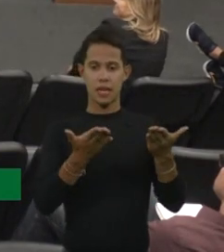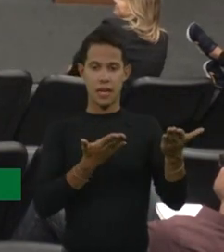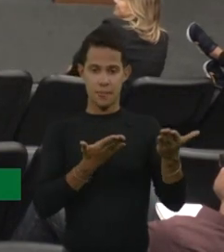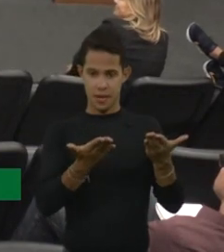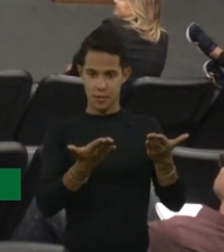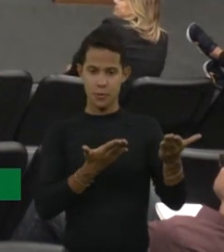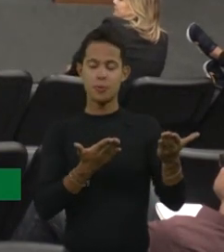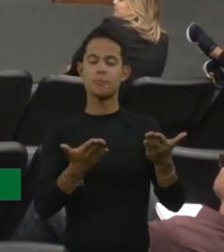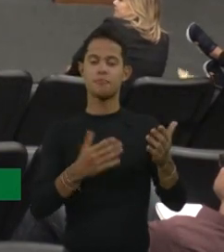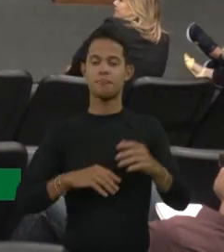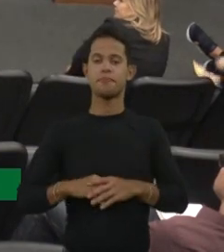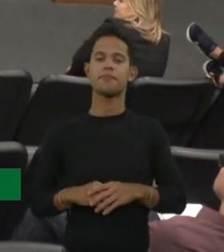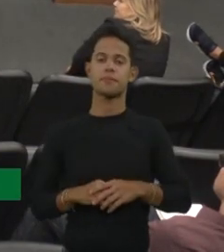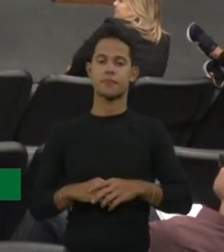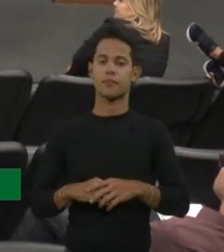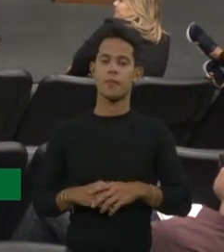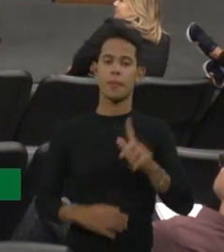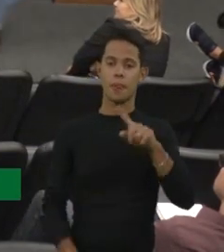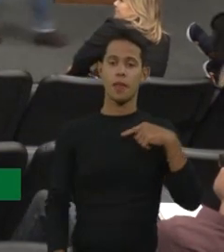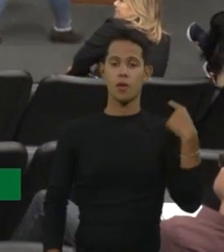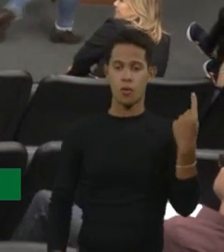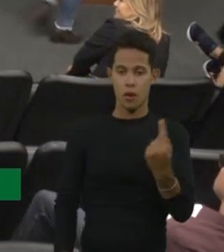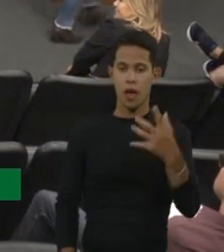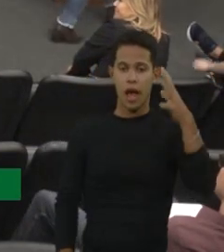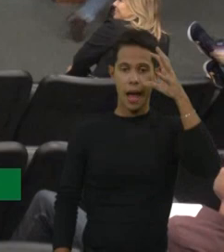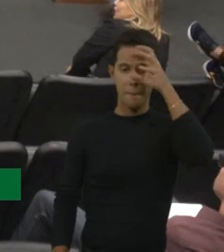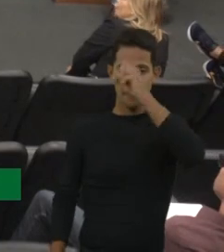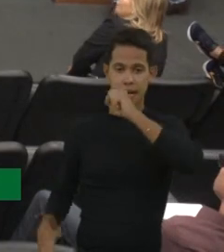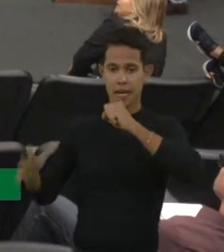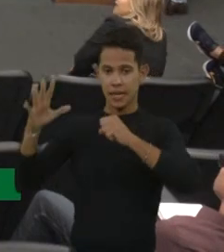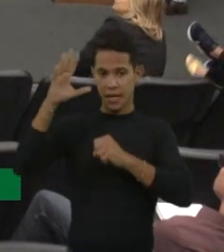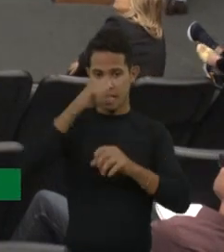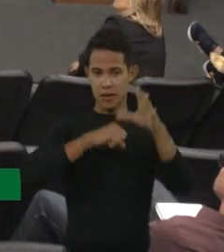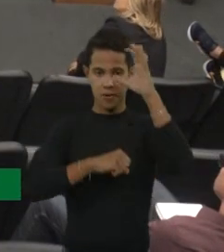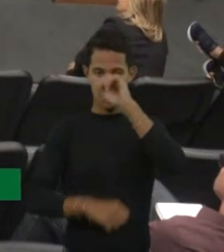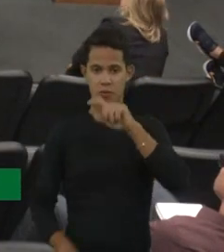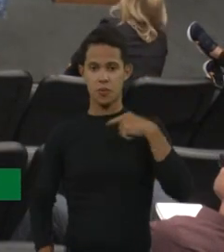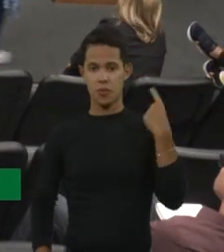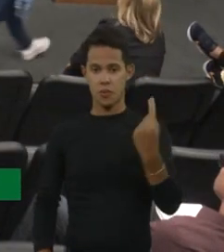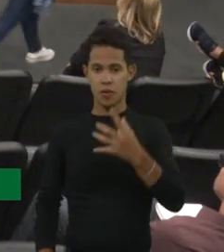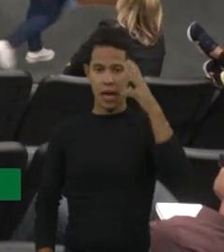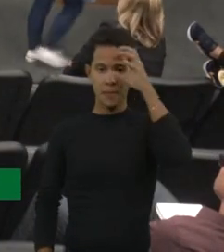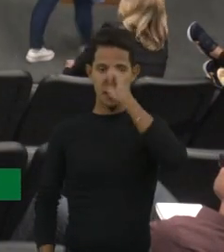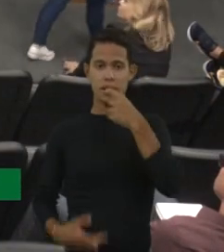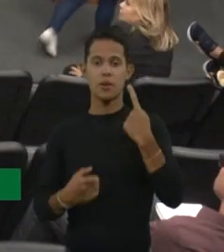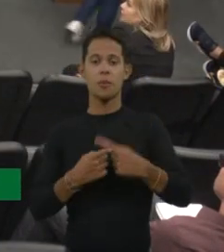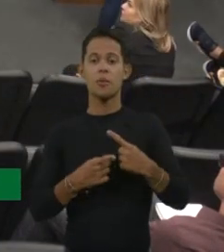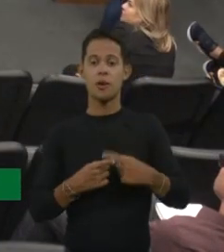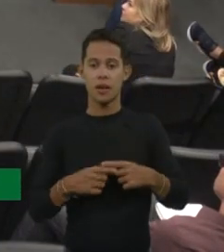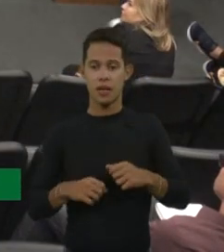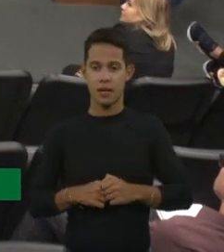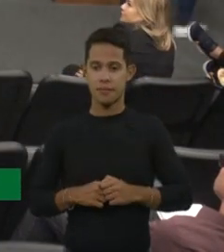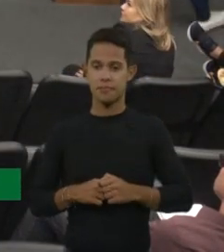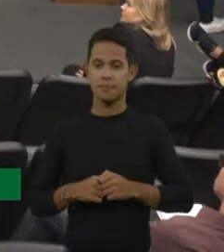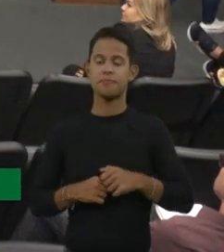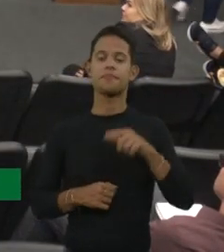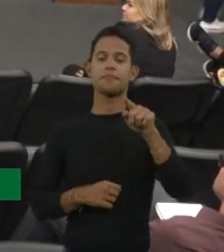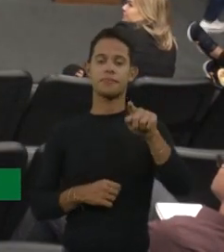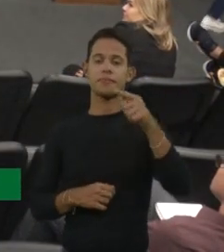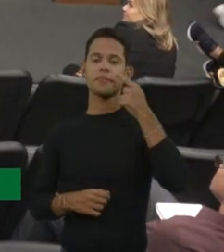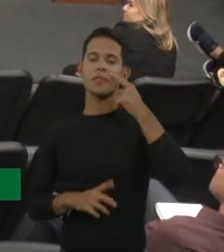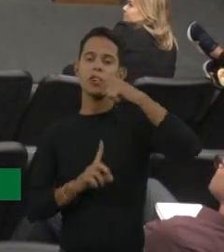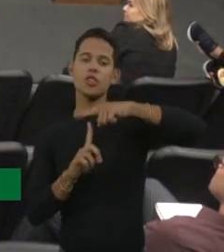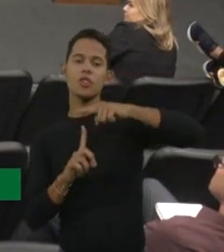Então, a gente está aprendendo numa fase de que a gente está aprendendo por quê? Porque essa AME tipo um, tipo